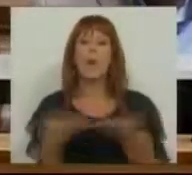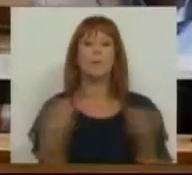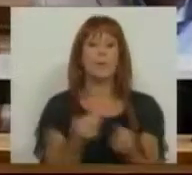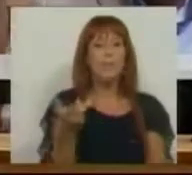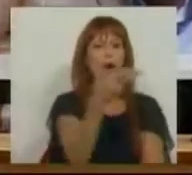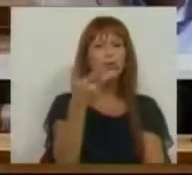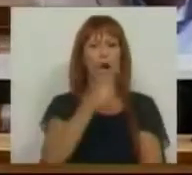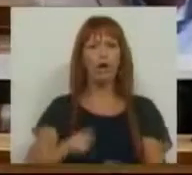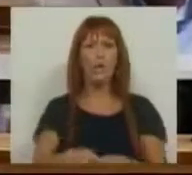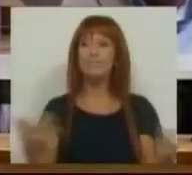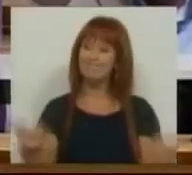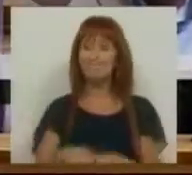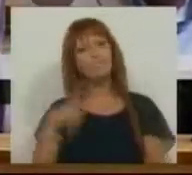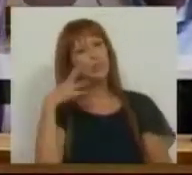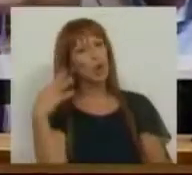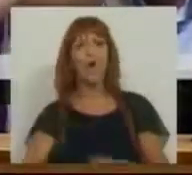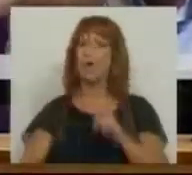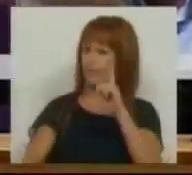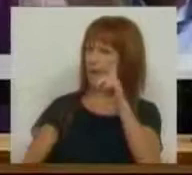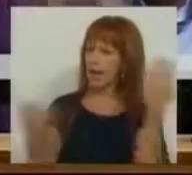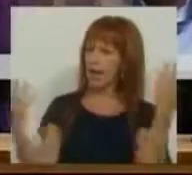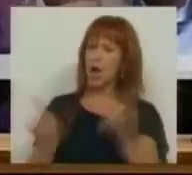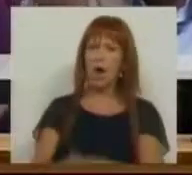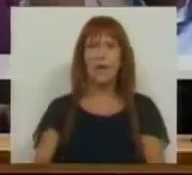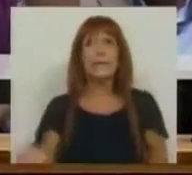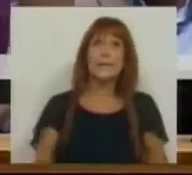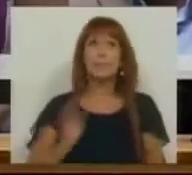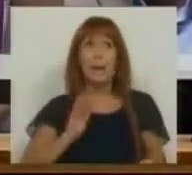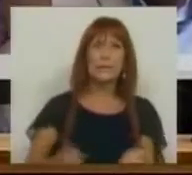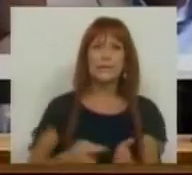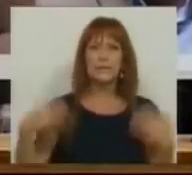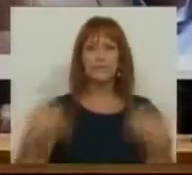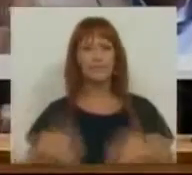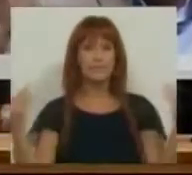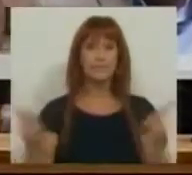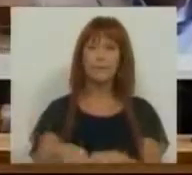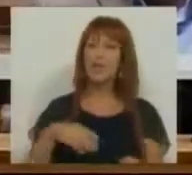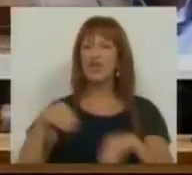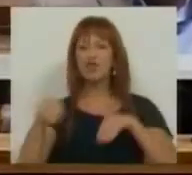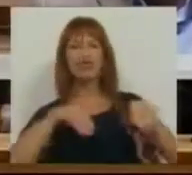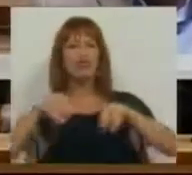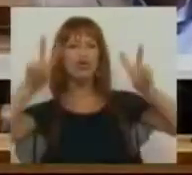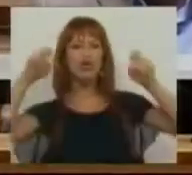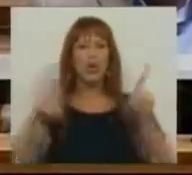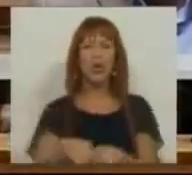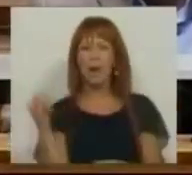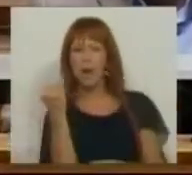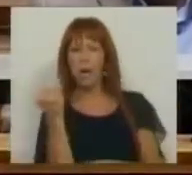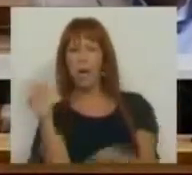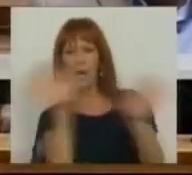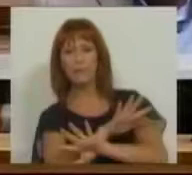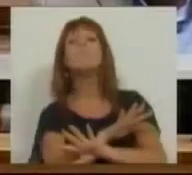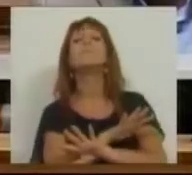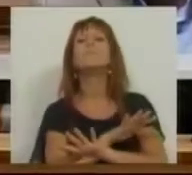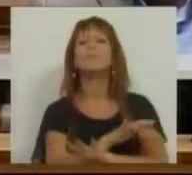com a Troika. E, portanto, é natural que agora tenha necessidade de fazer jogos de dissimulação.